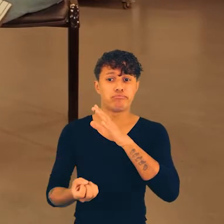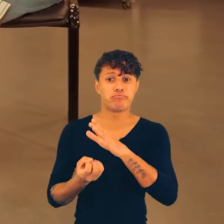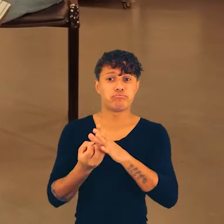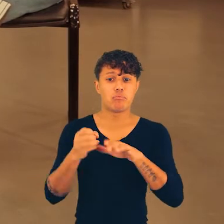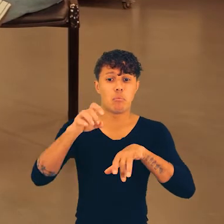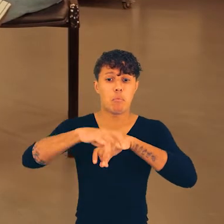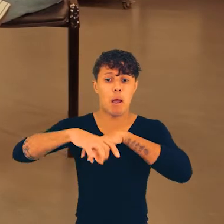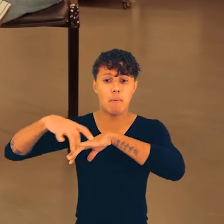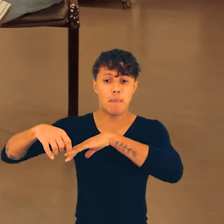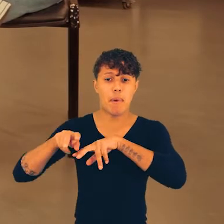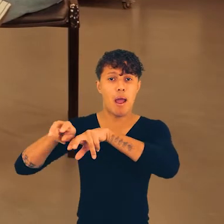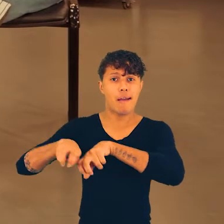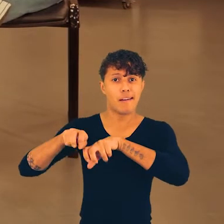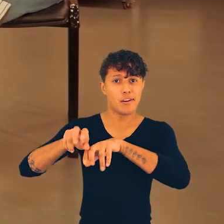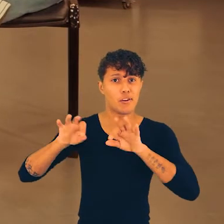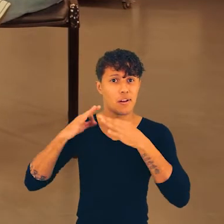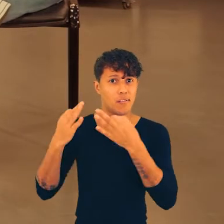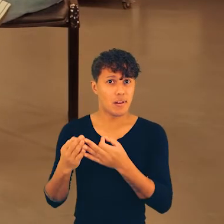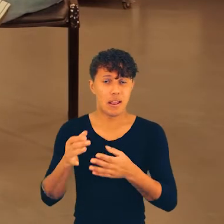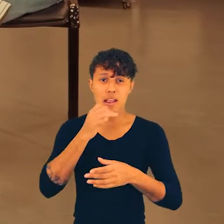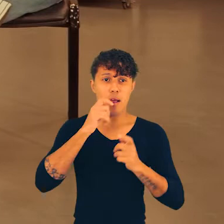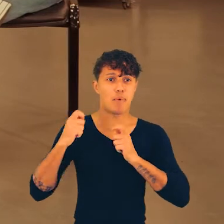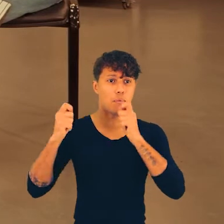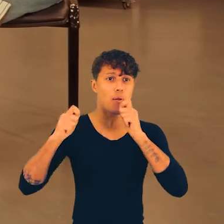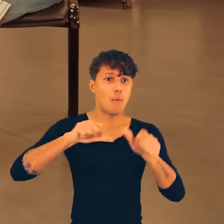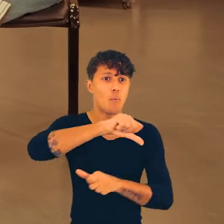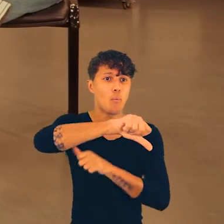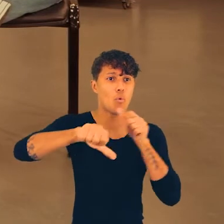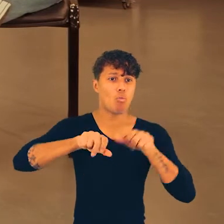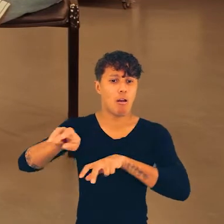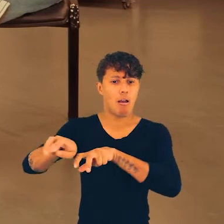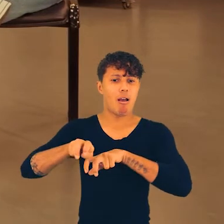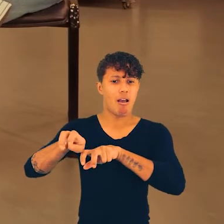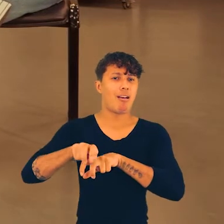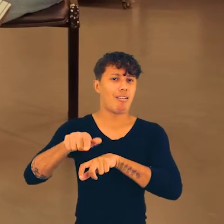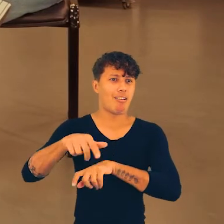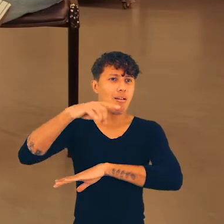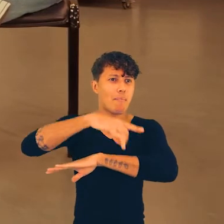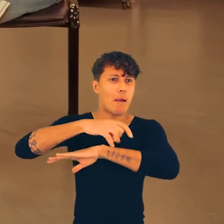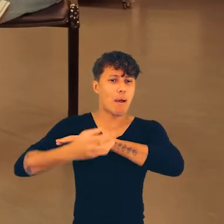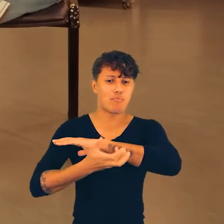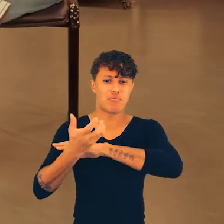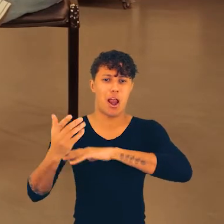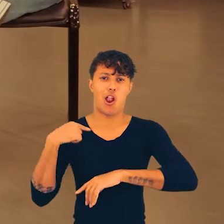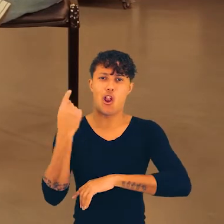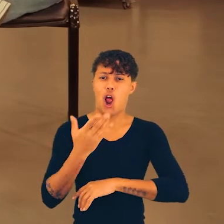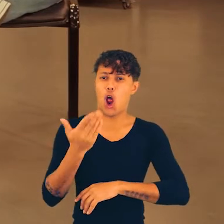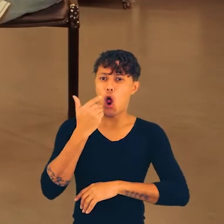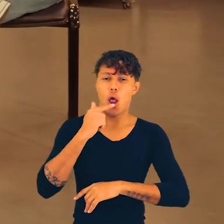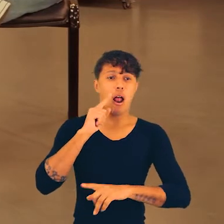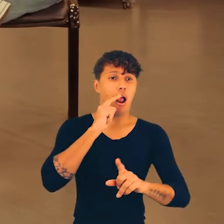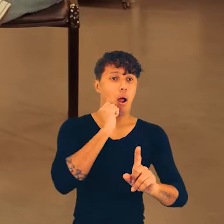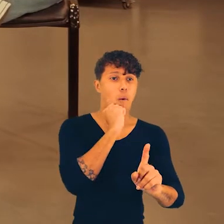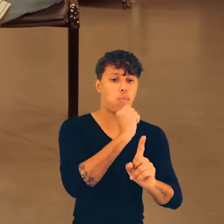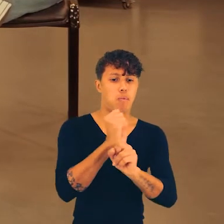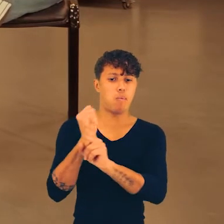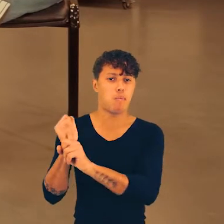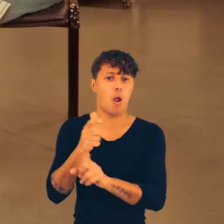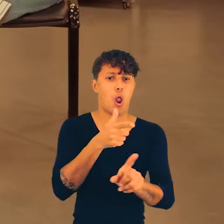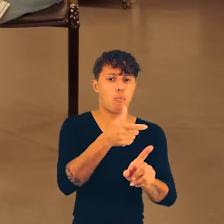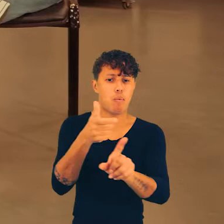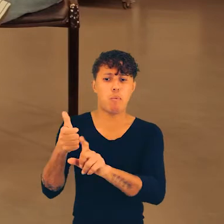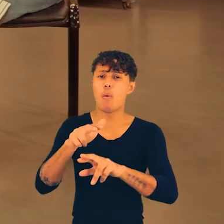produzido pela agricultura familiar. E a maioria das pessoas que são ativistas pela reforma agrária que estão produzindo a maior parte dos nossos alimentos